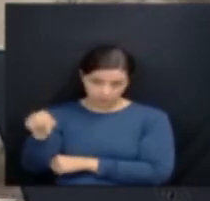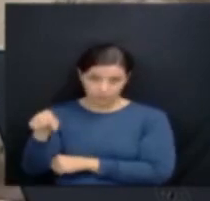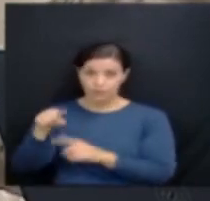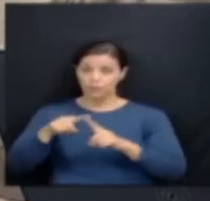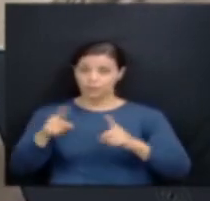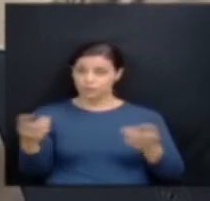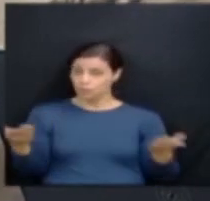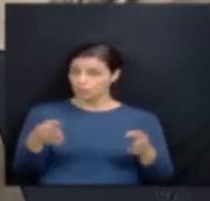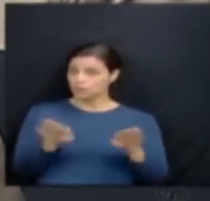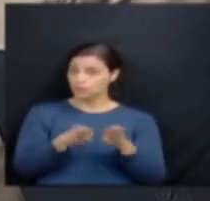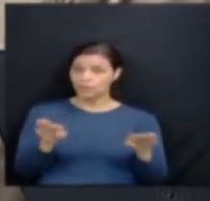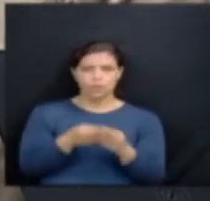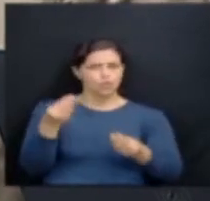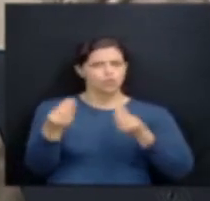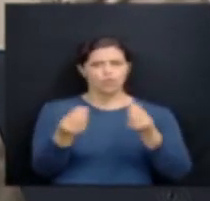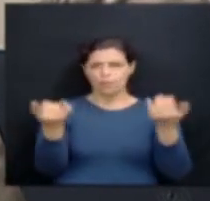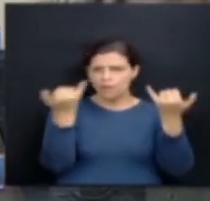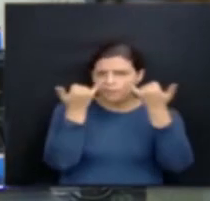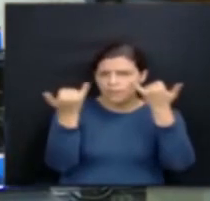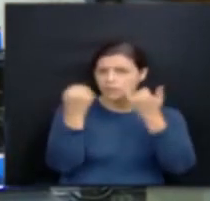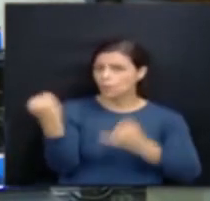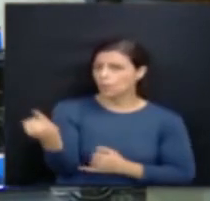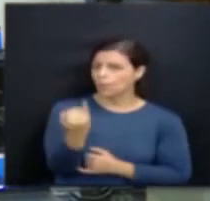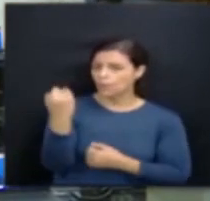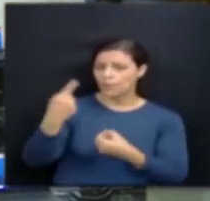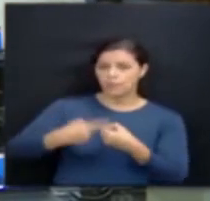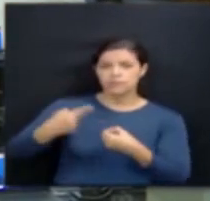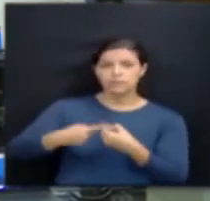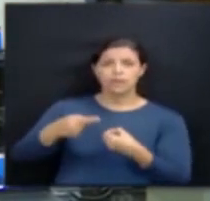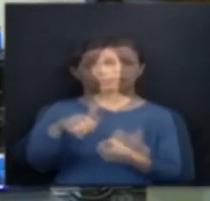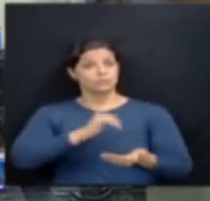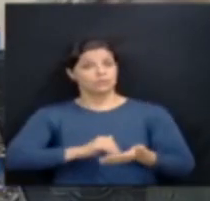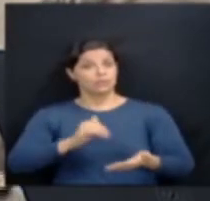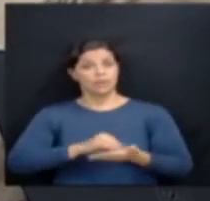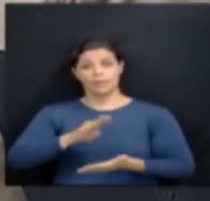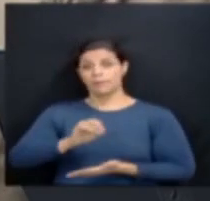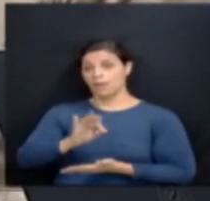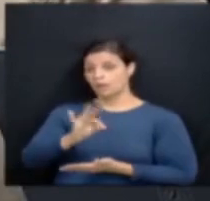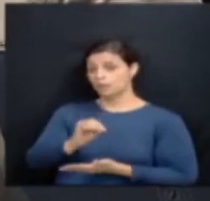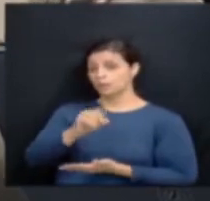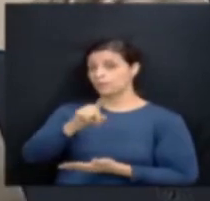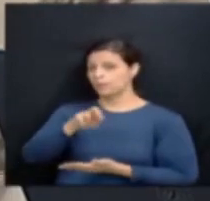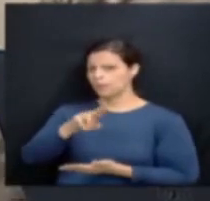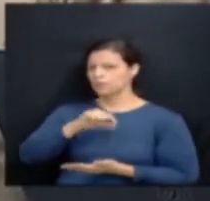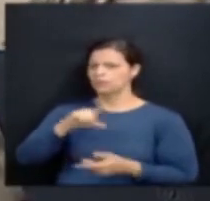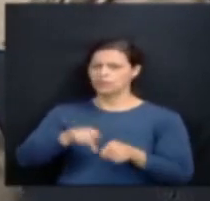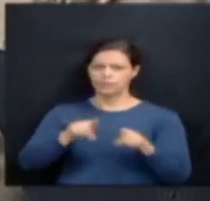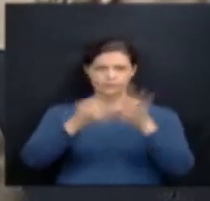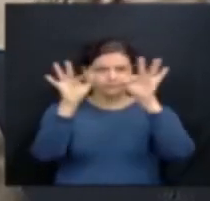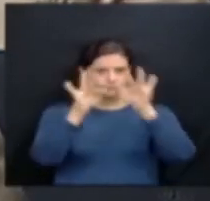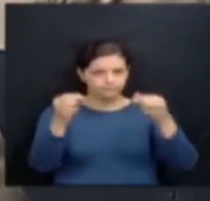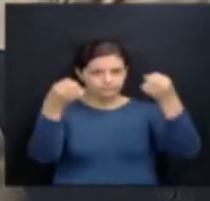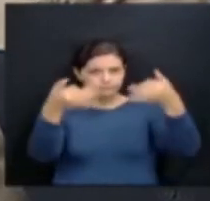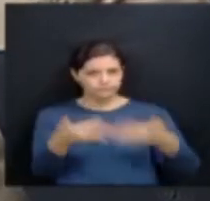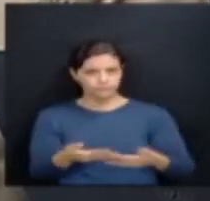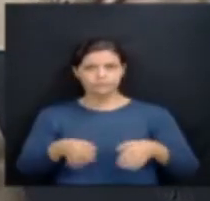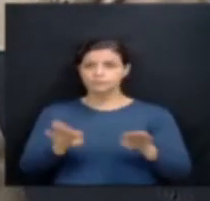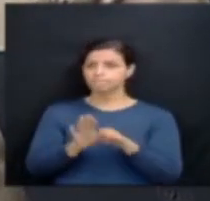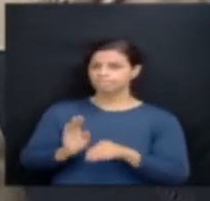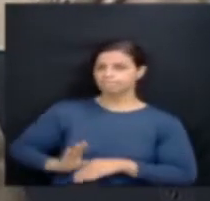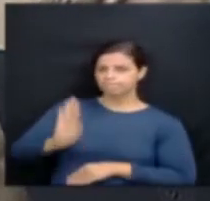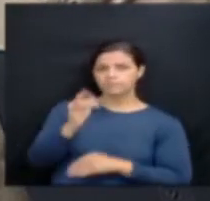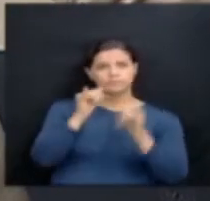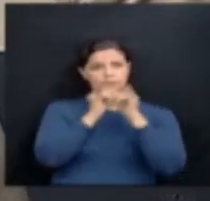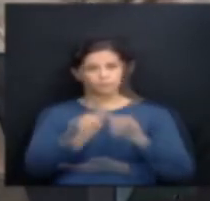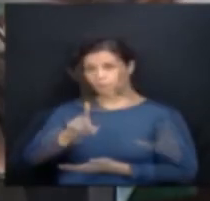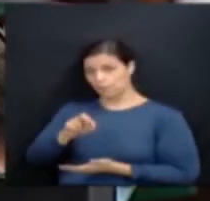uma excepcional notícia para o município de Prudentópolis. Eu fico infeliz em poder fazer-se a parte e fazer